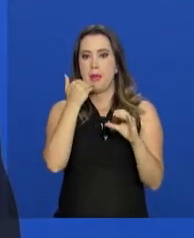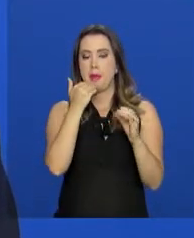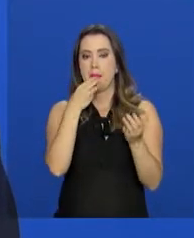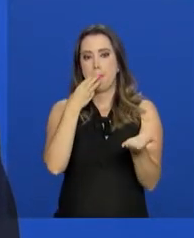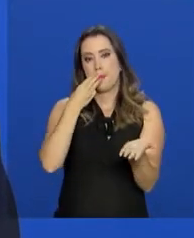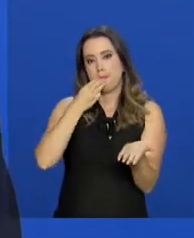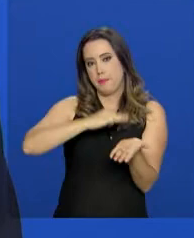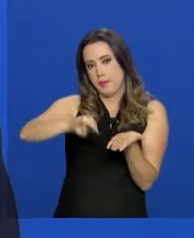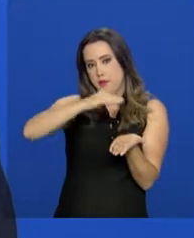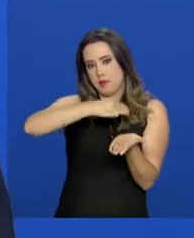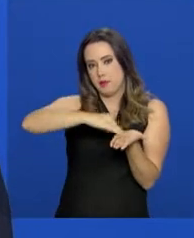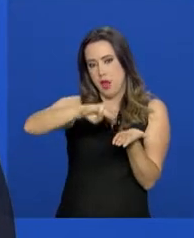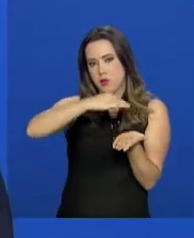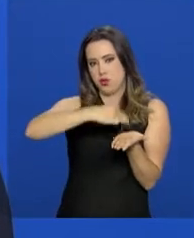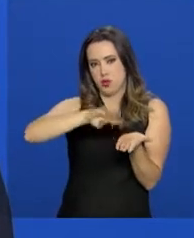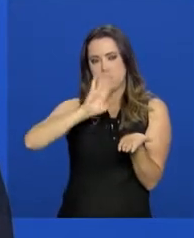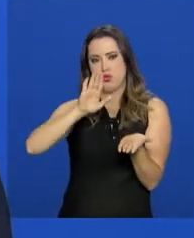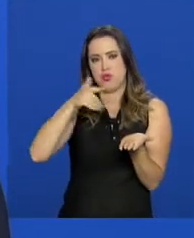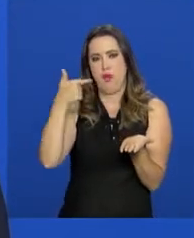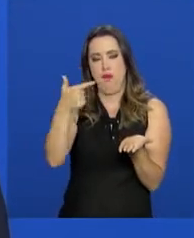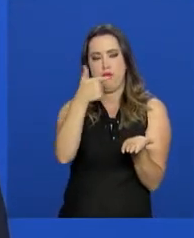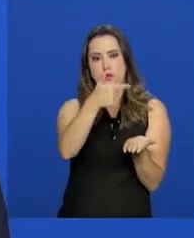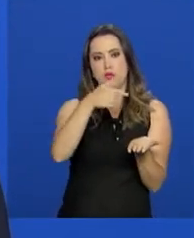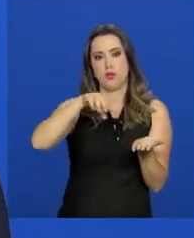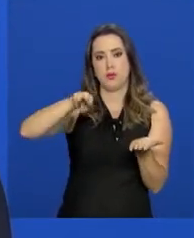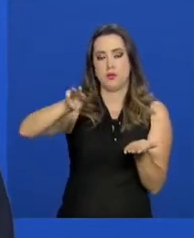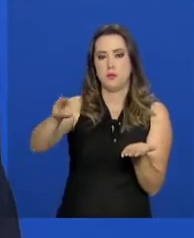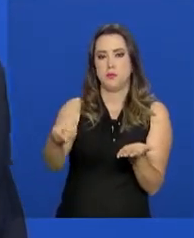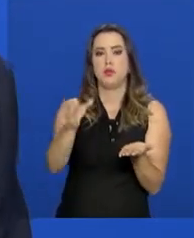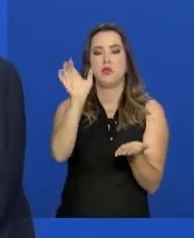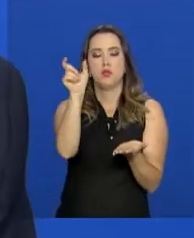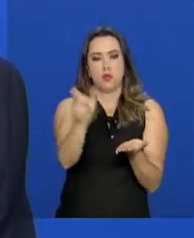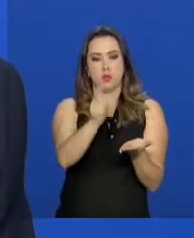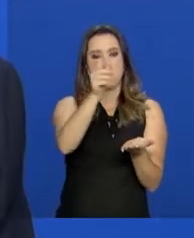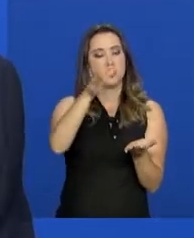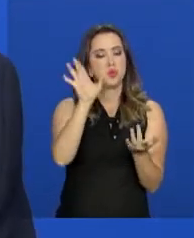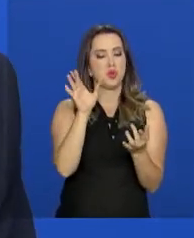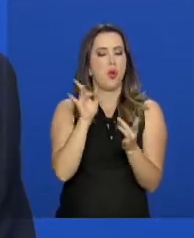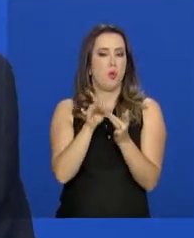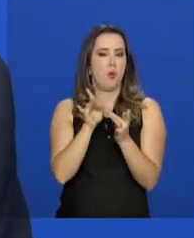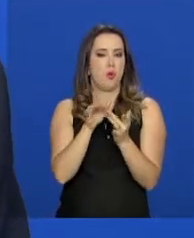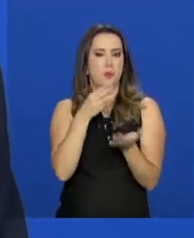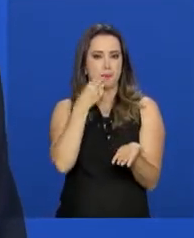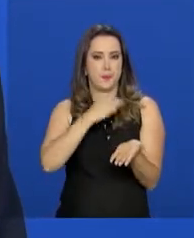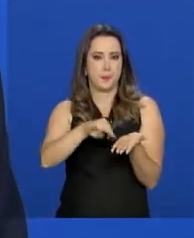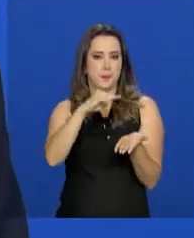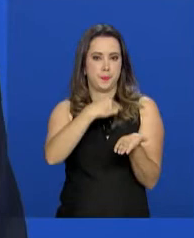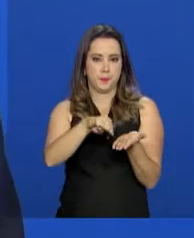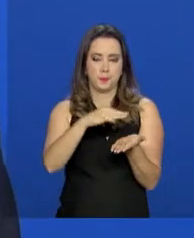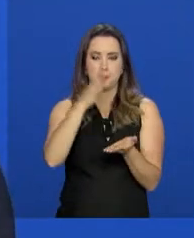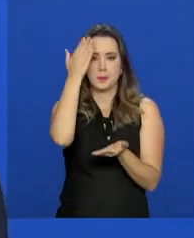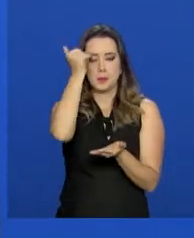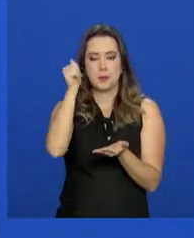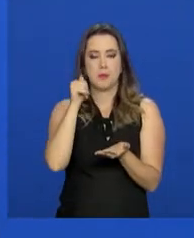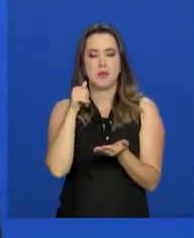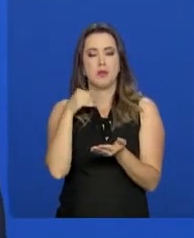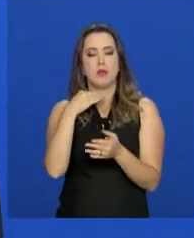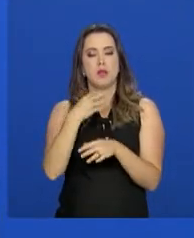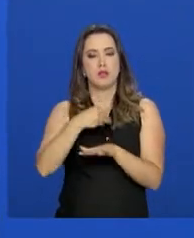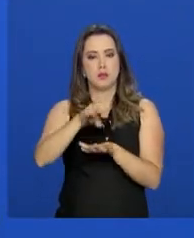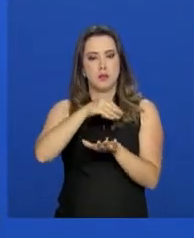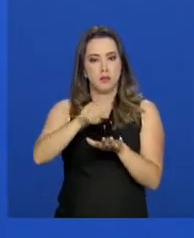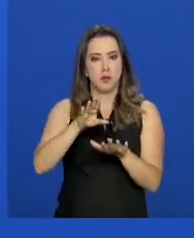E a gente já tem 22 milhões de trabalhadores que já optaram por receber, através do SMS, as informações